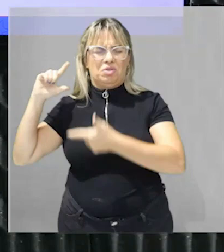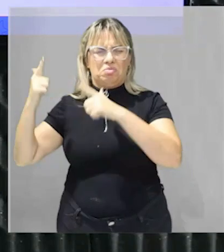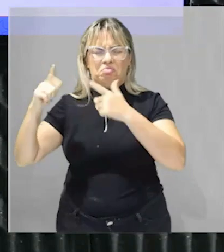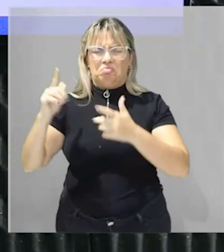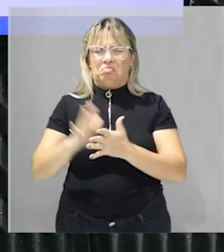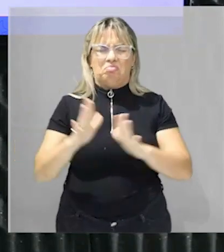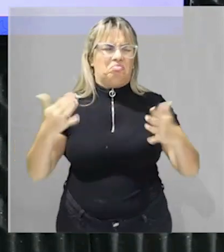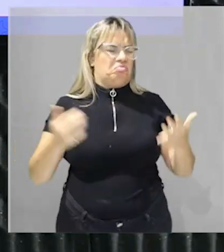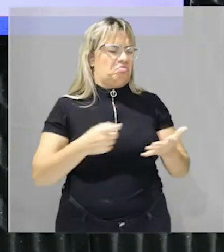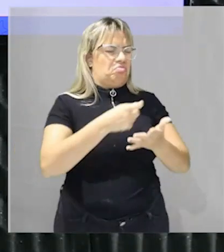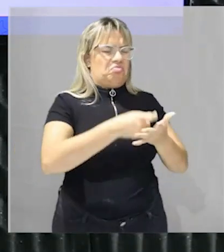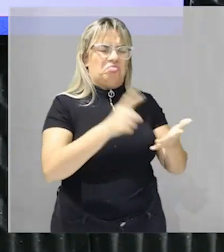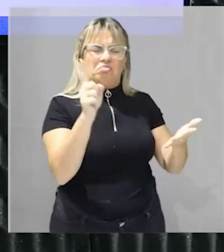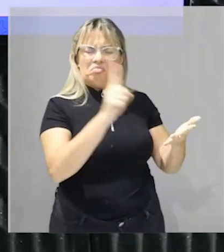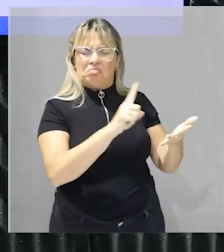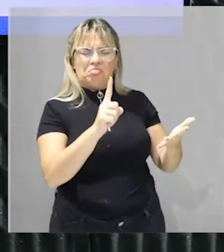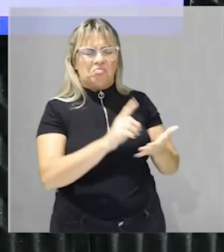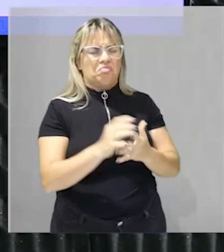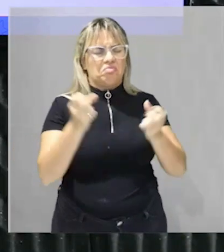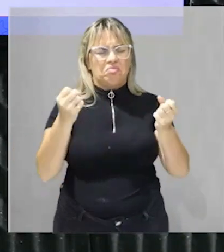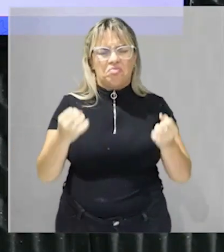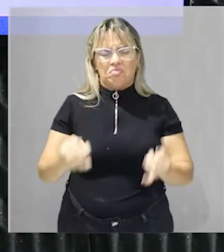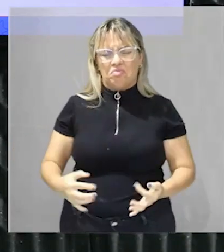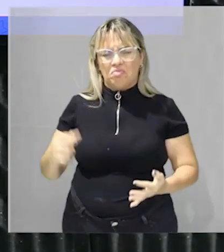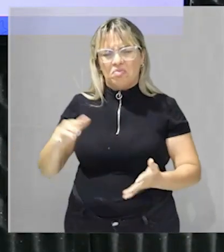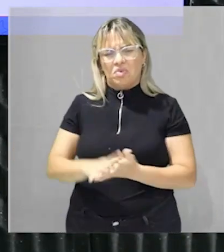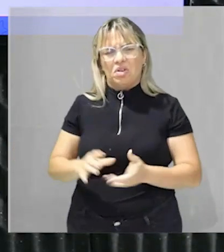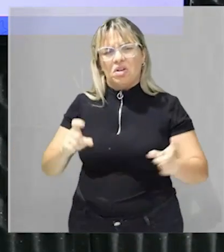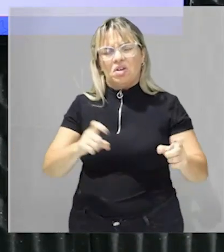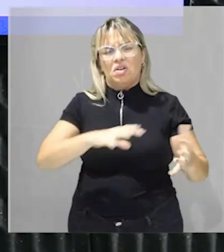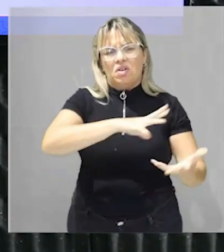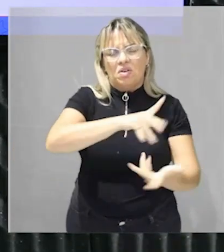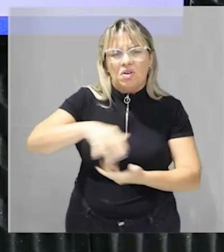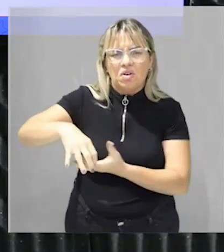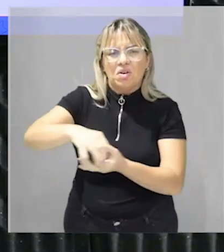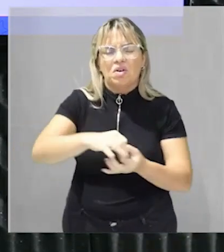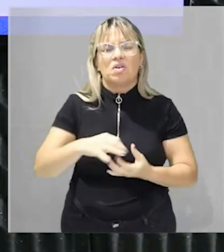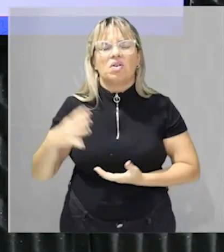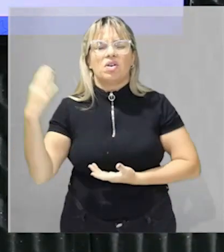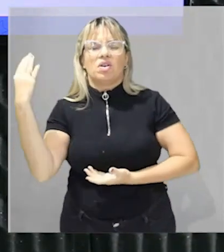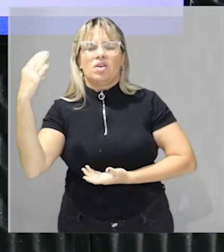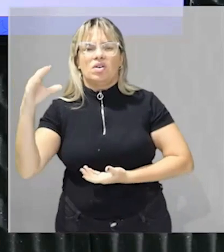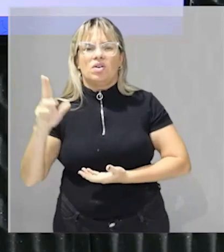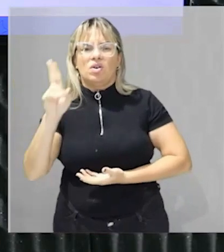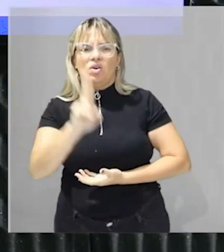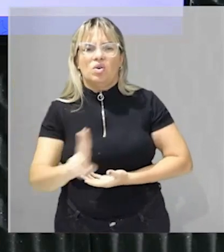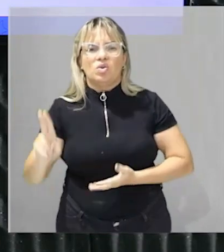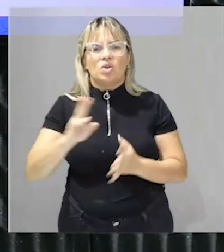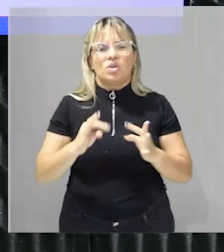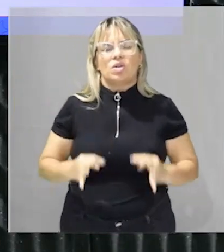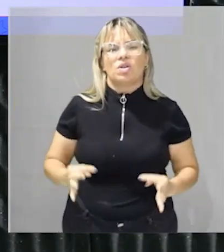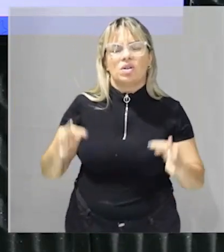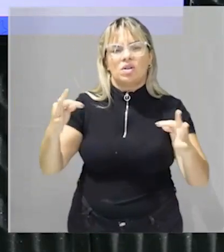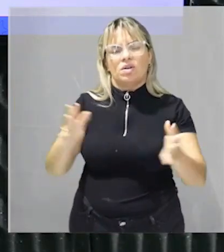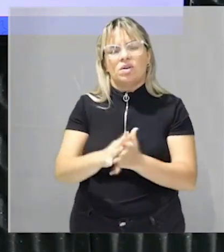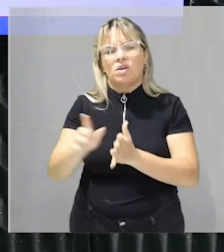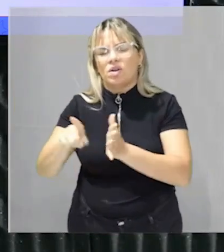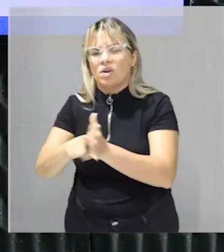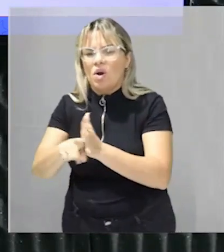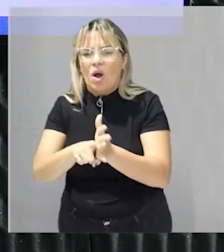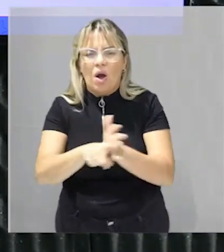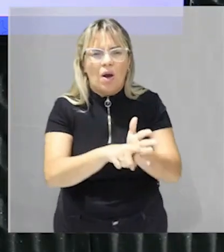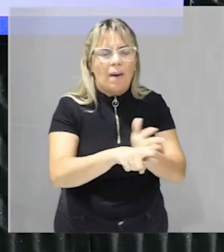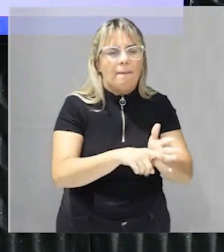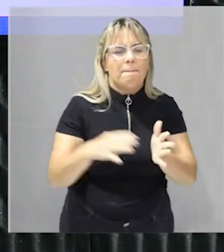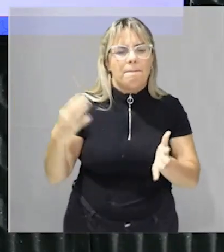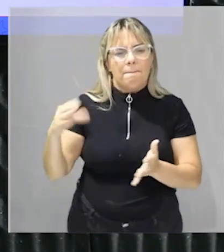saberes tradicionais não ele falou sobre essa agricultura globalizada científica ou seja vai se utilizar a tecnologia pesquisas para aumentar